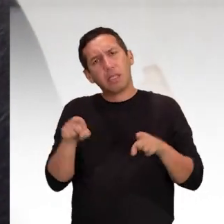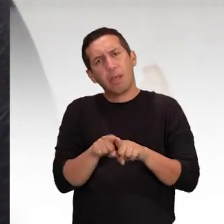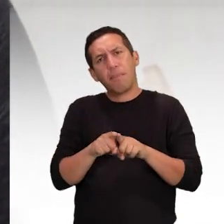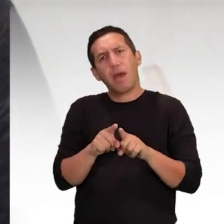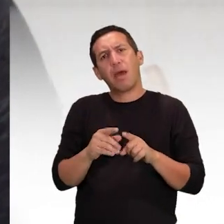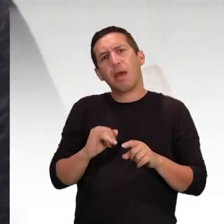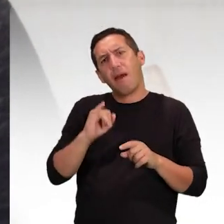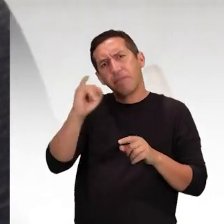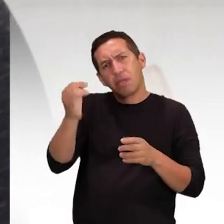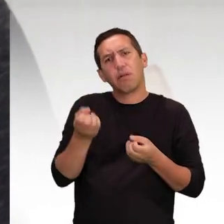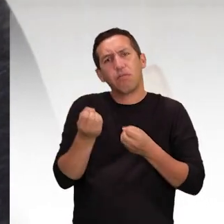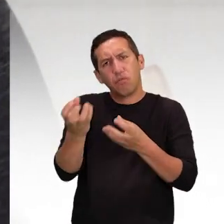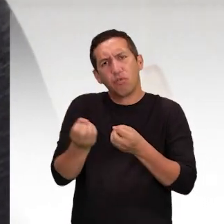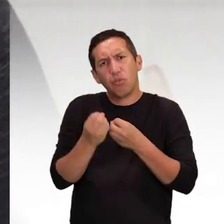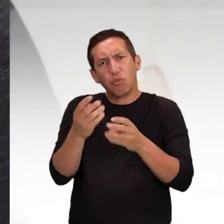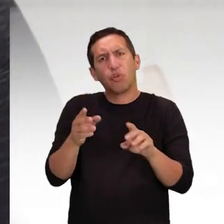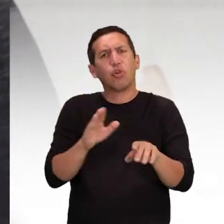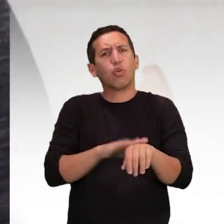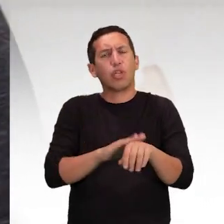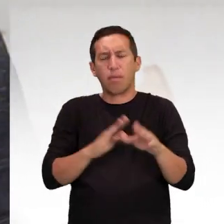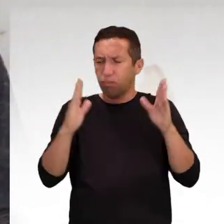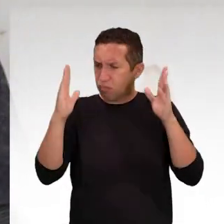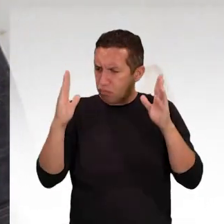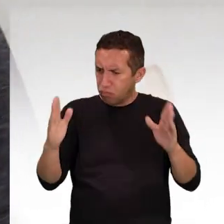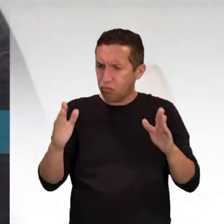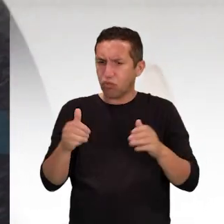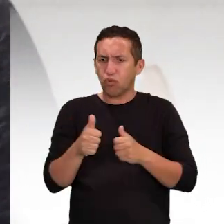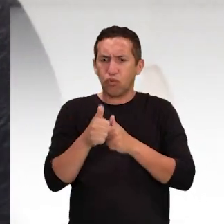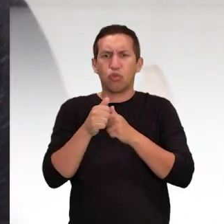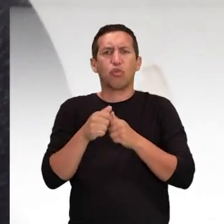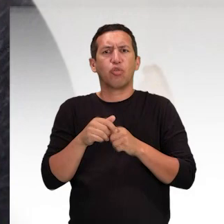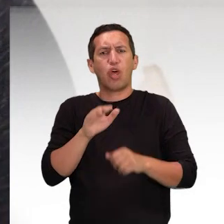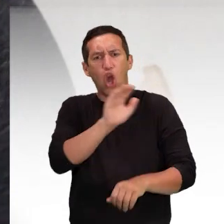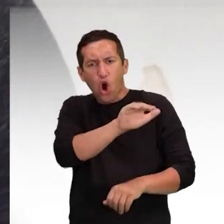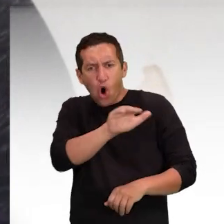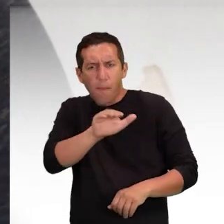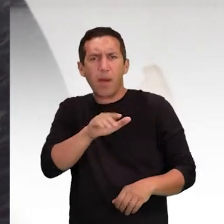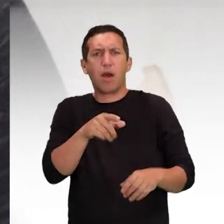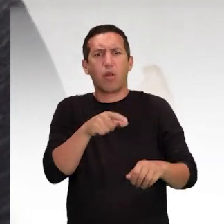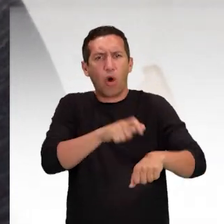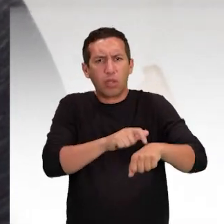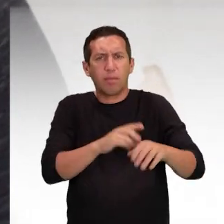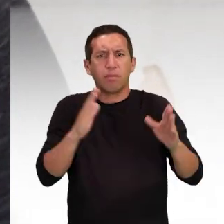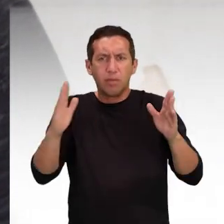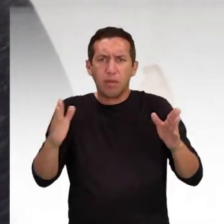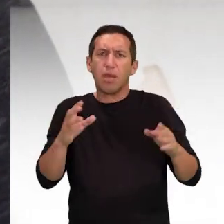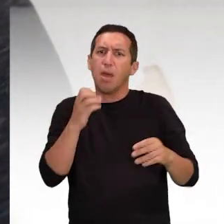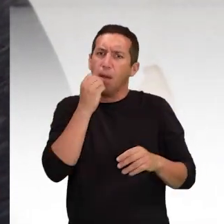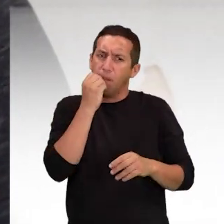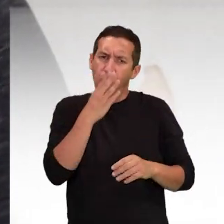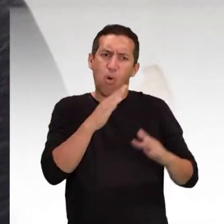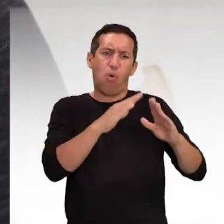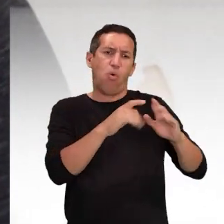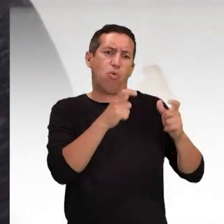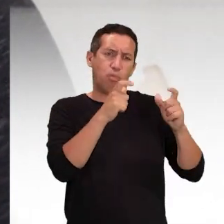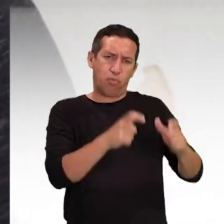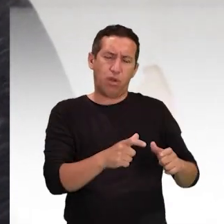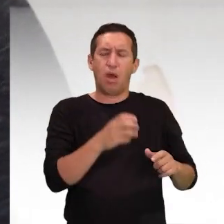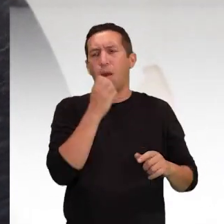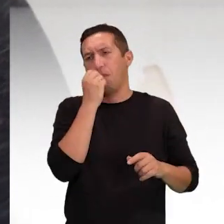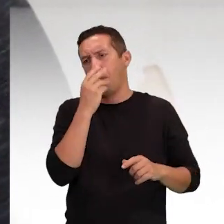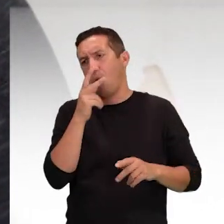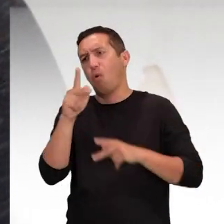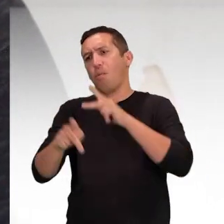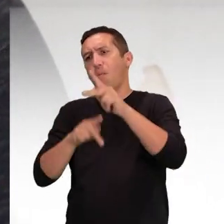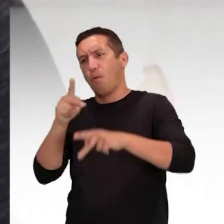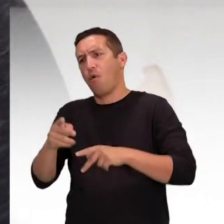essas ações, cumprimento de prazos, cumprimento de metas para o Ministério Público. Com isso, ganha o bem, ganha o